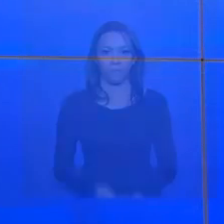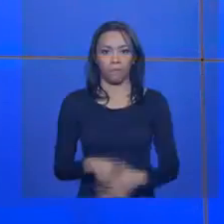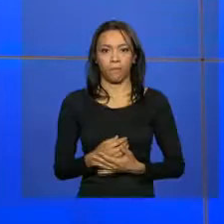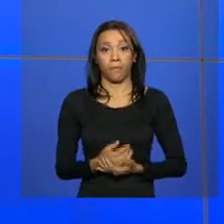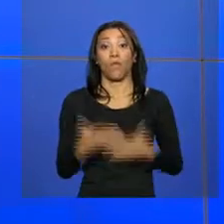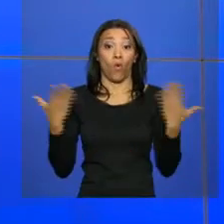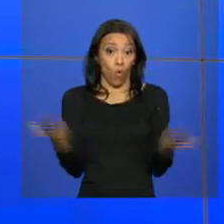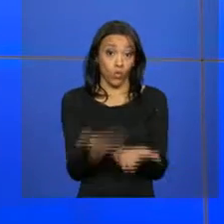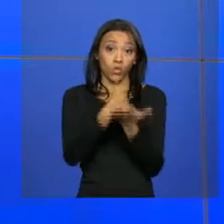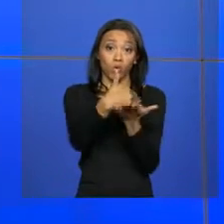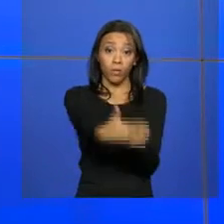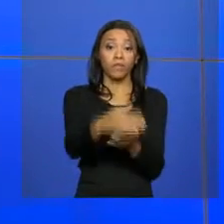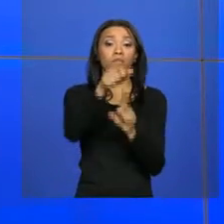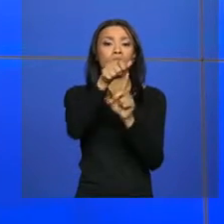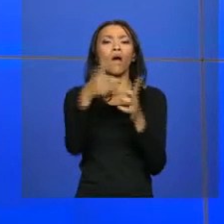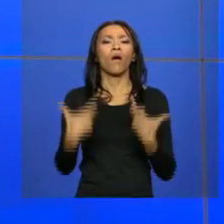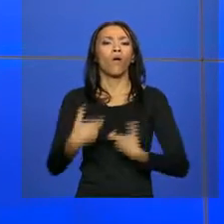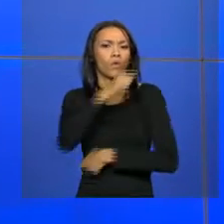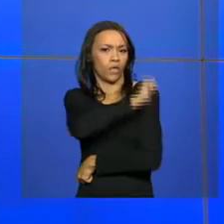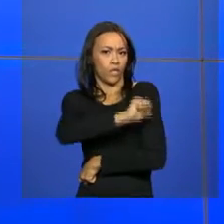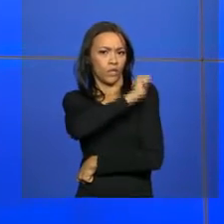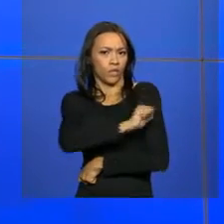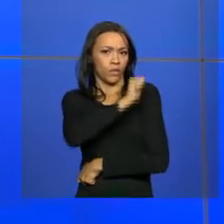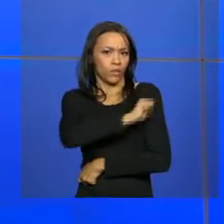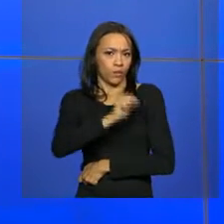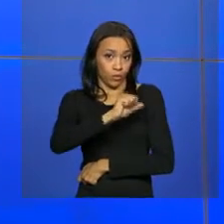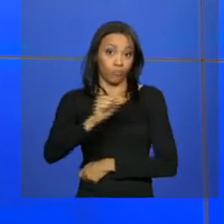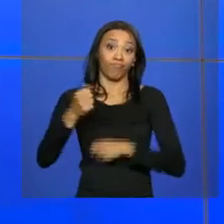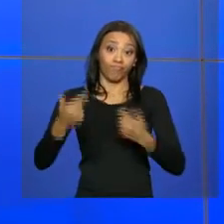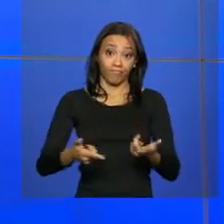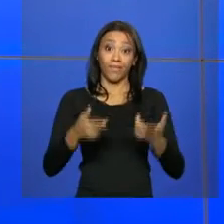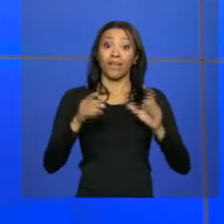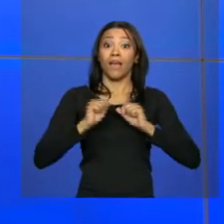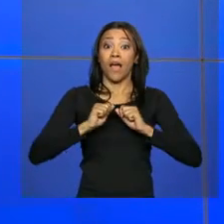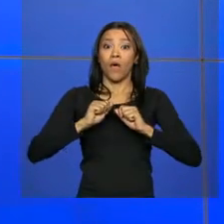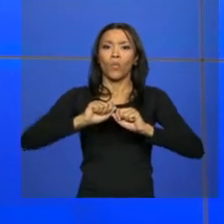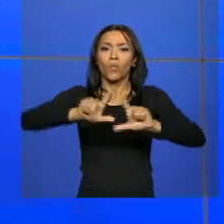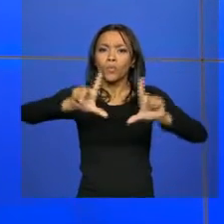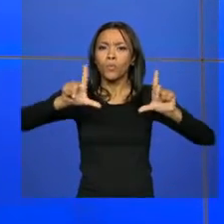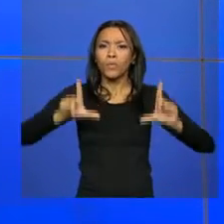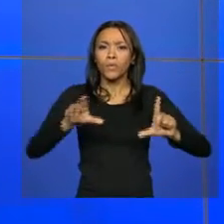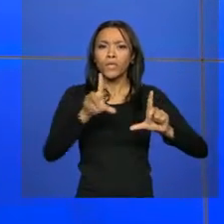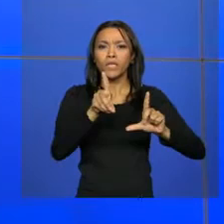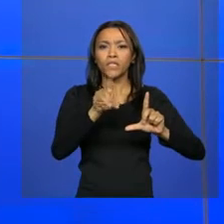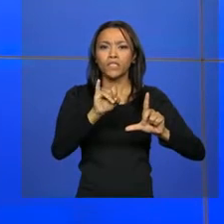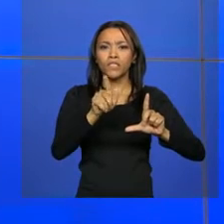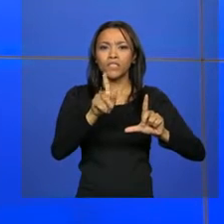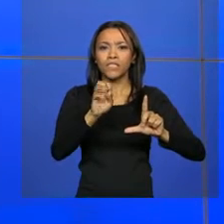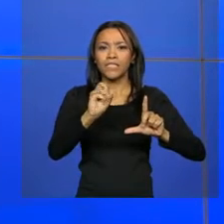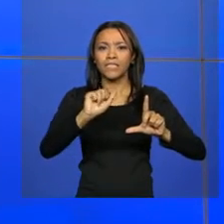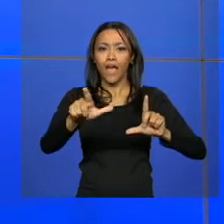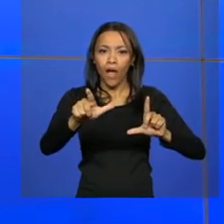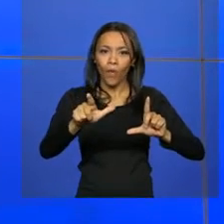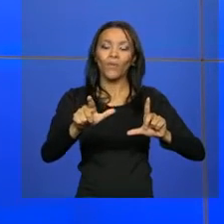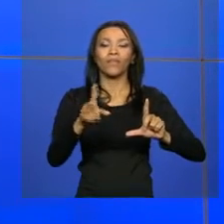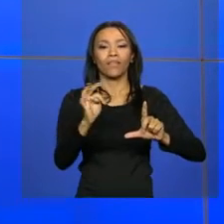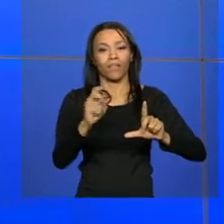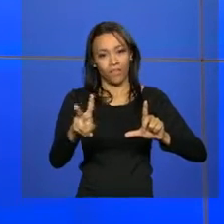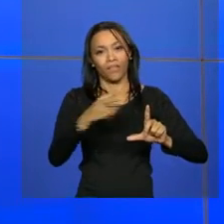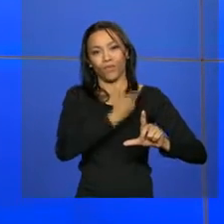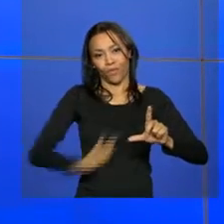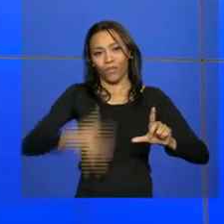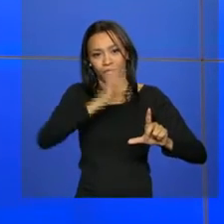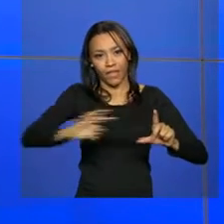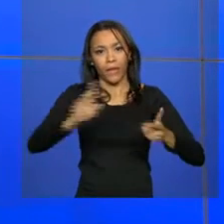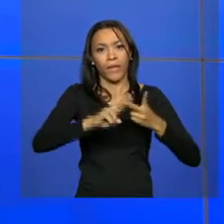Começam hoje no Rio de Janeiro as transmissões em sinal aberto digital das programações das TVs do Poder Executivo. Os canais